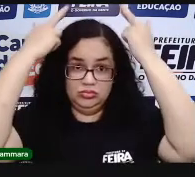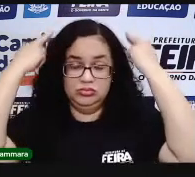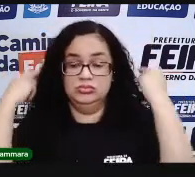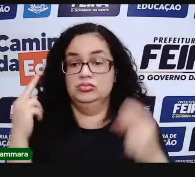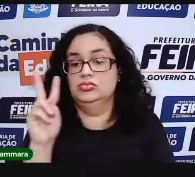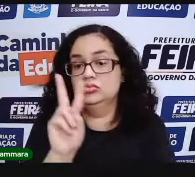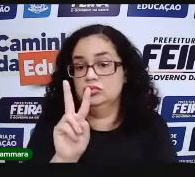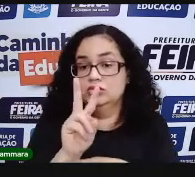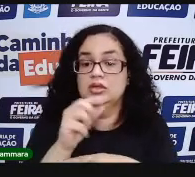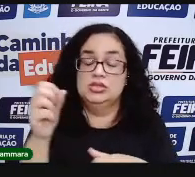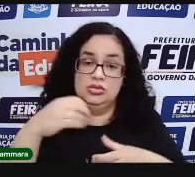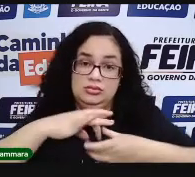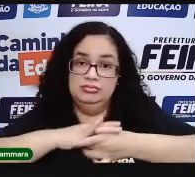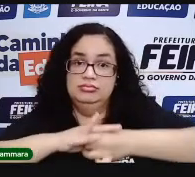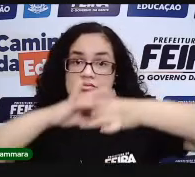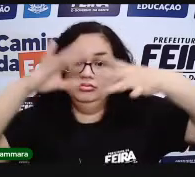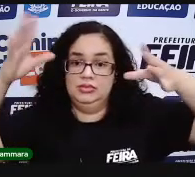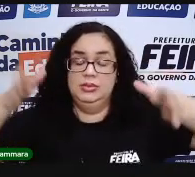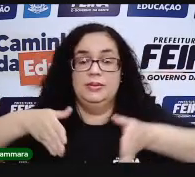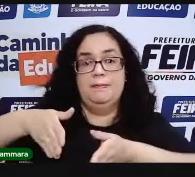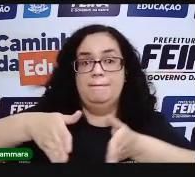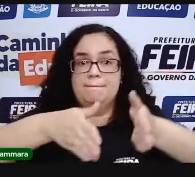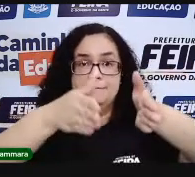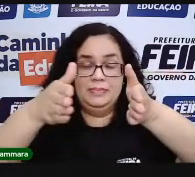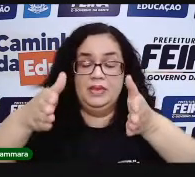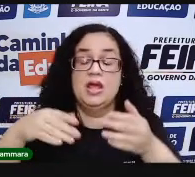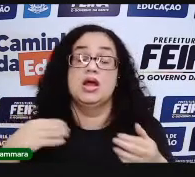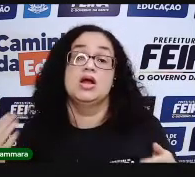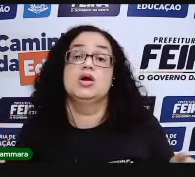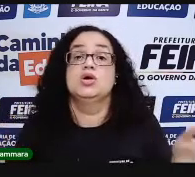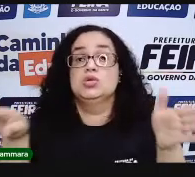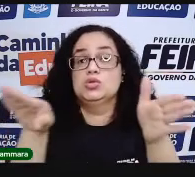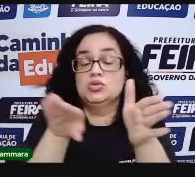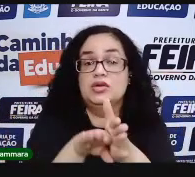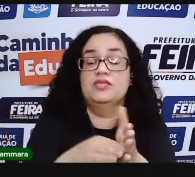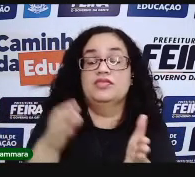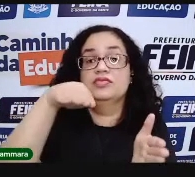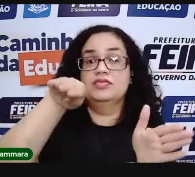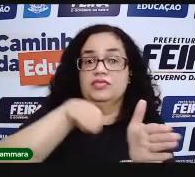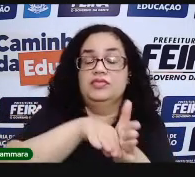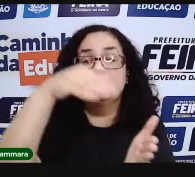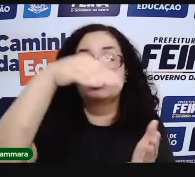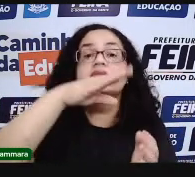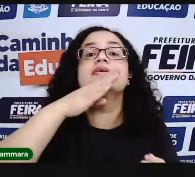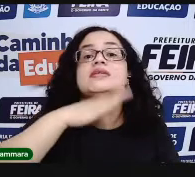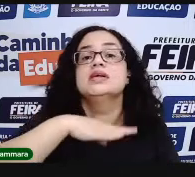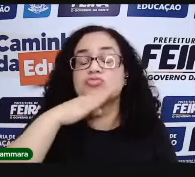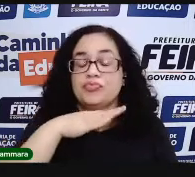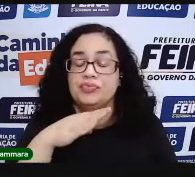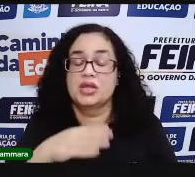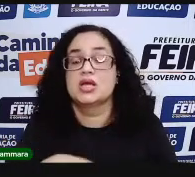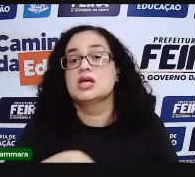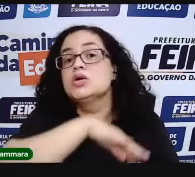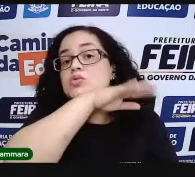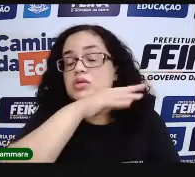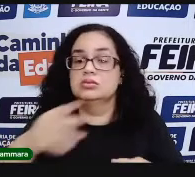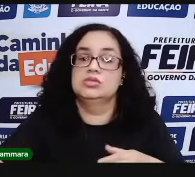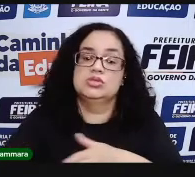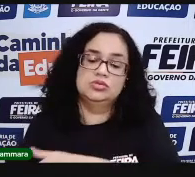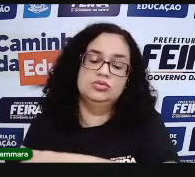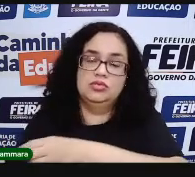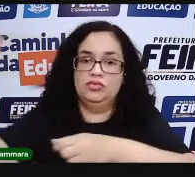pastor de ovelhas. Ele liberava suas ovelhas para pastorear. Quando chegava no final da tarde, esses animais voltavam